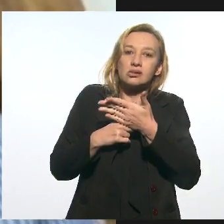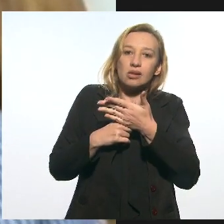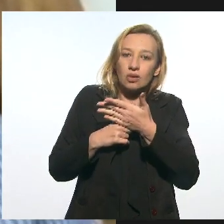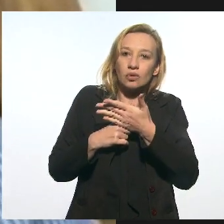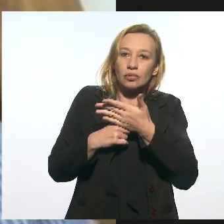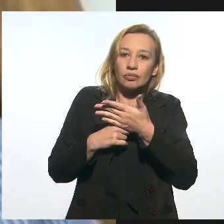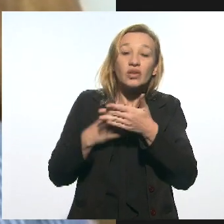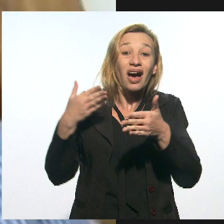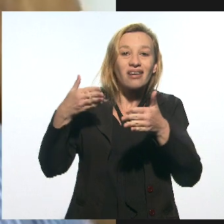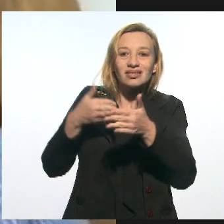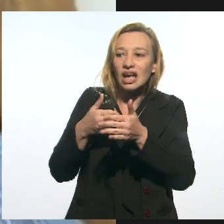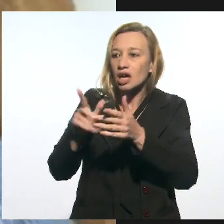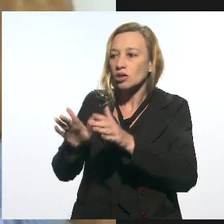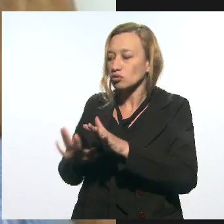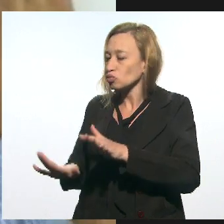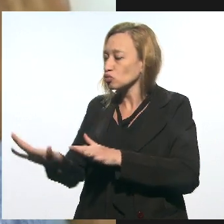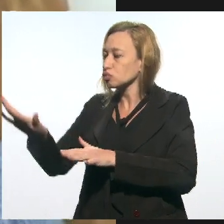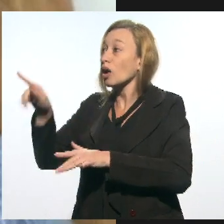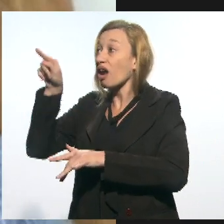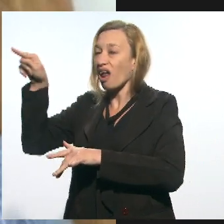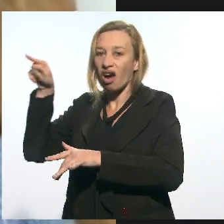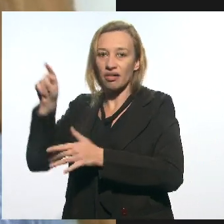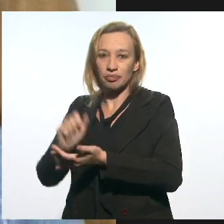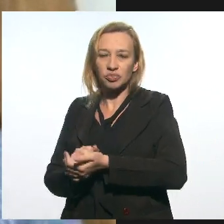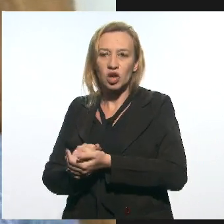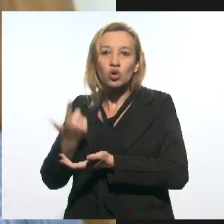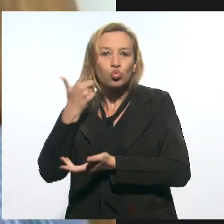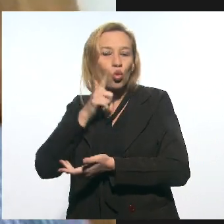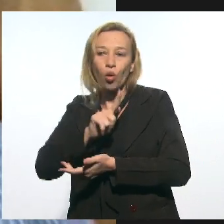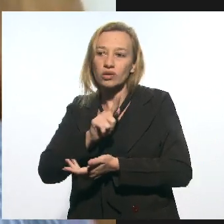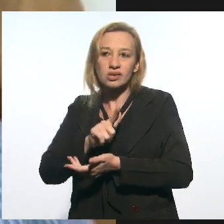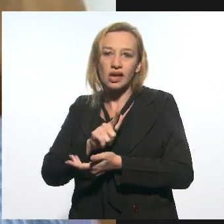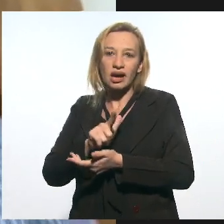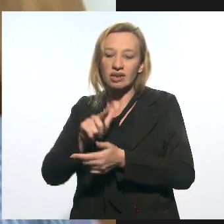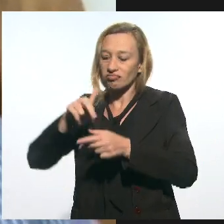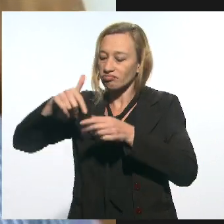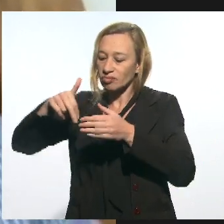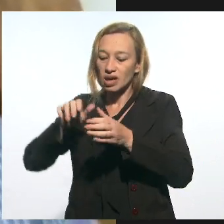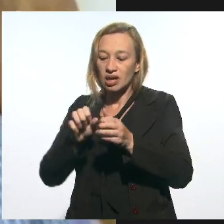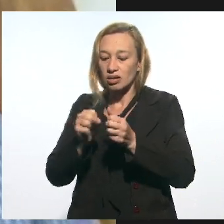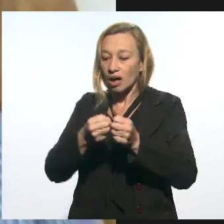até o interior da comunidade, onde, sim, muitas vezes a não consegue nem desembarcar do veículo.